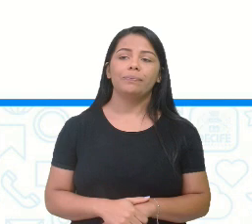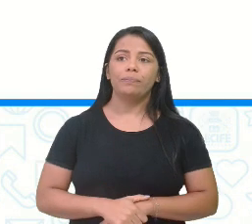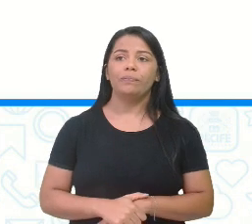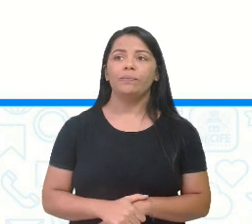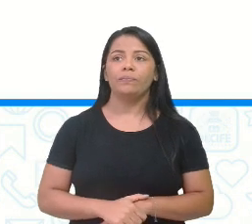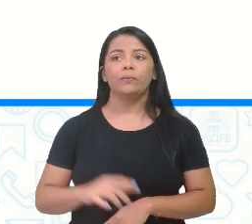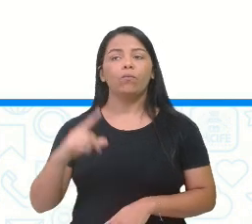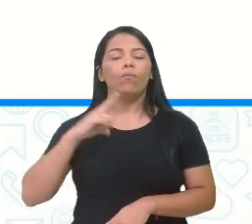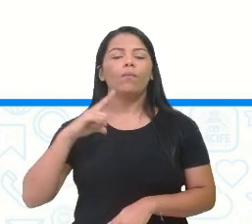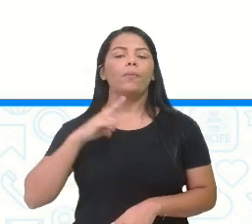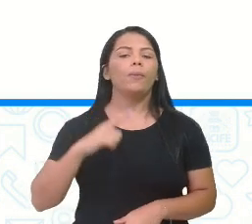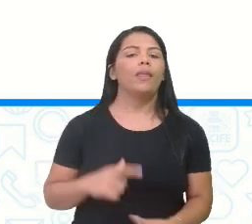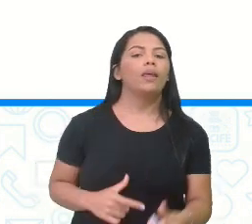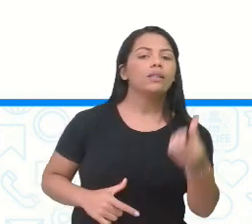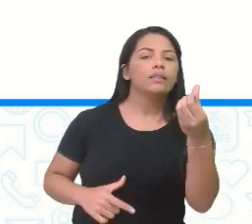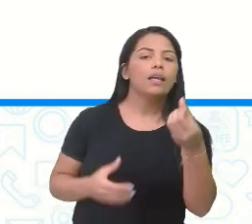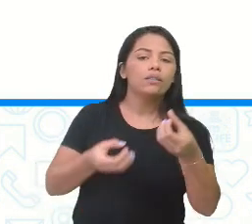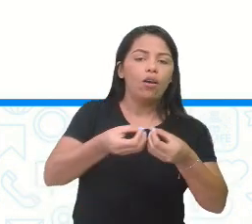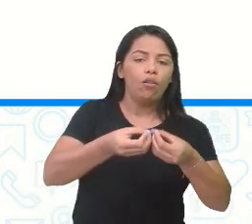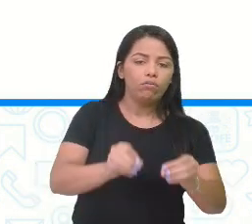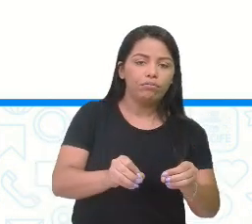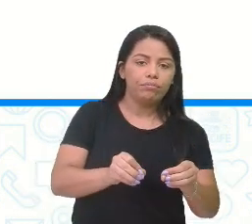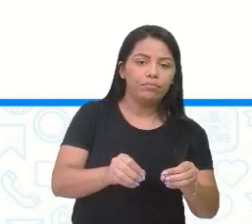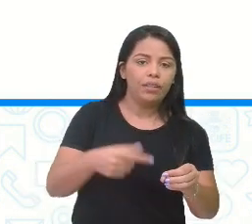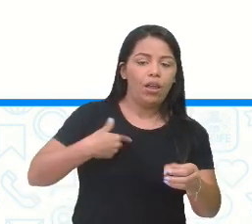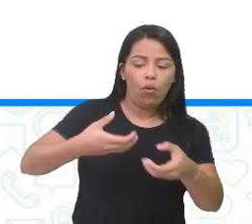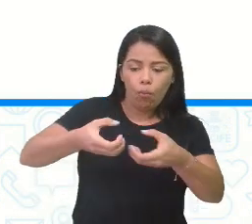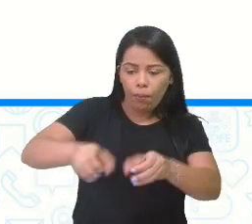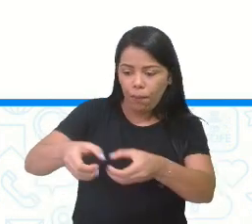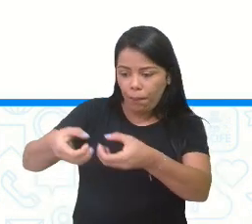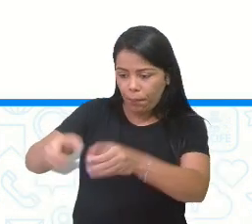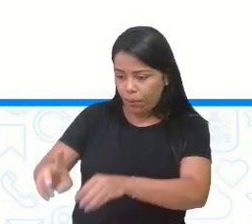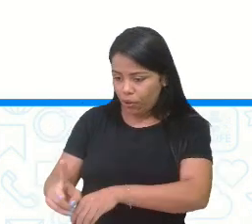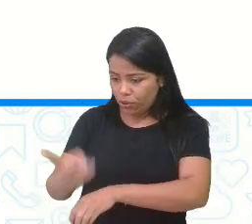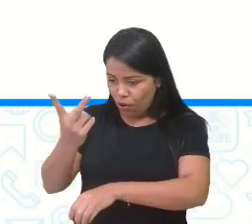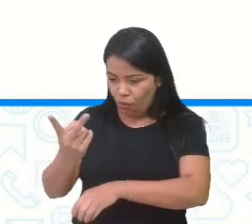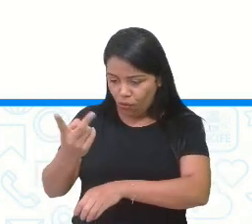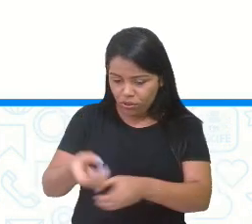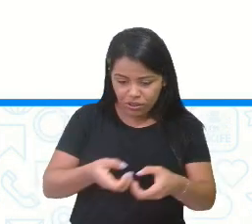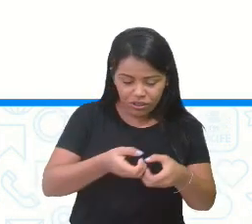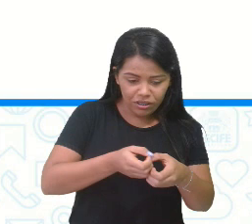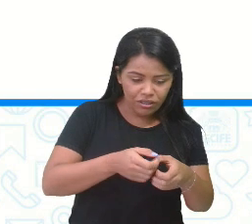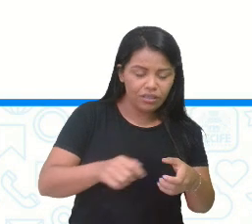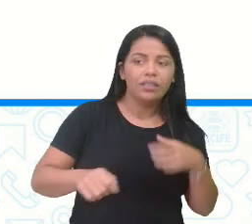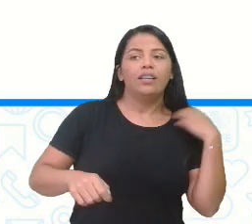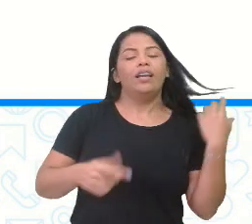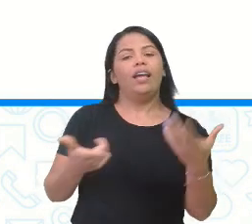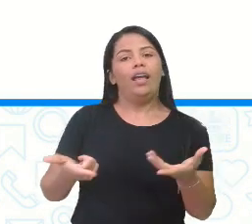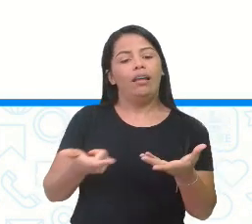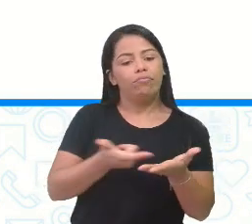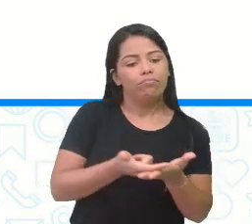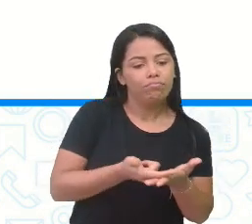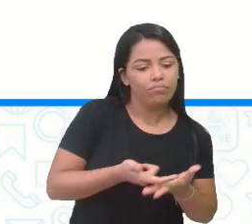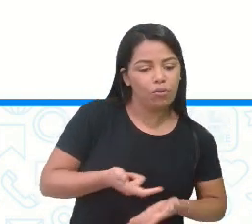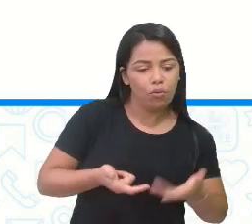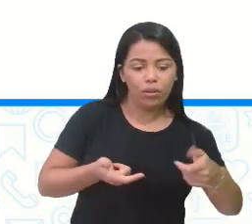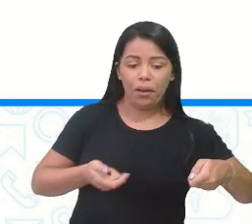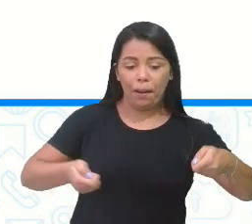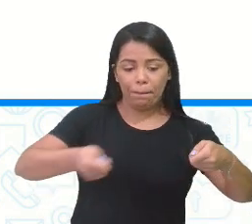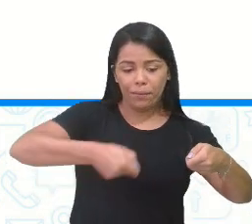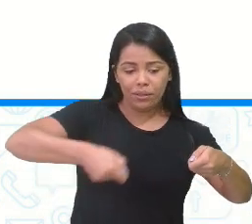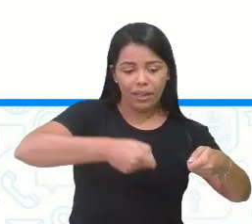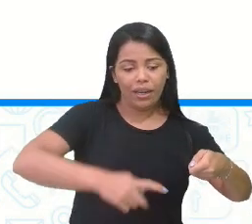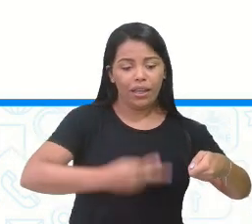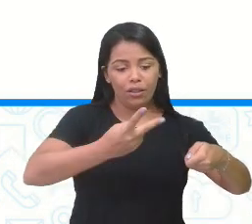Eu tenho seis ovos. Quebrei dois, fritei dois, comi dois. Quantos sobraram?